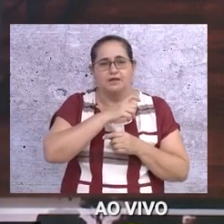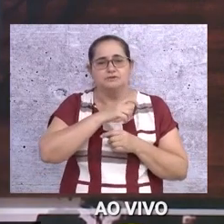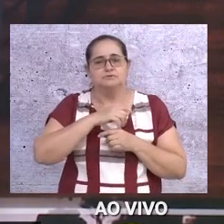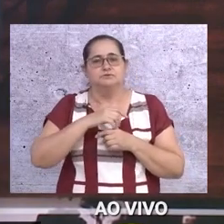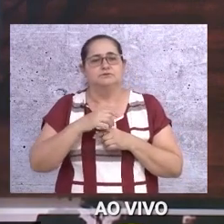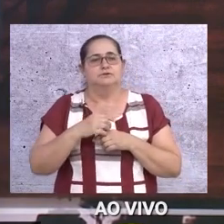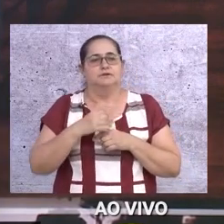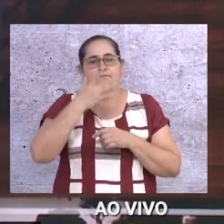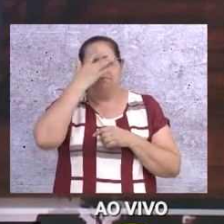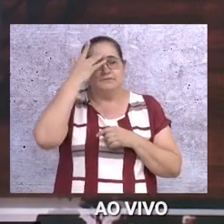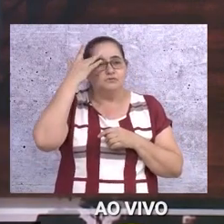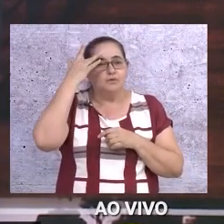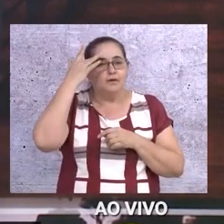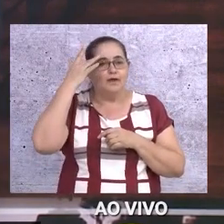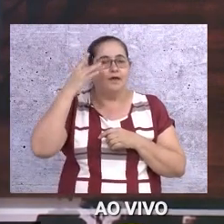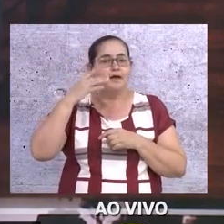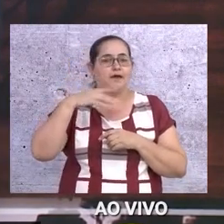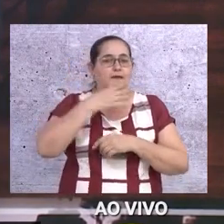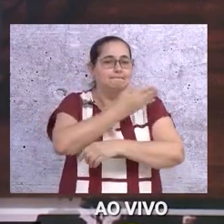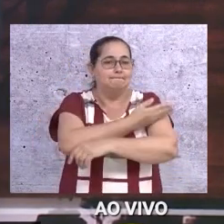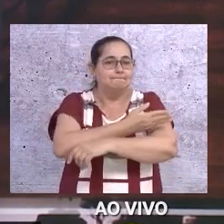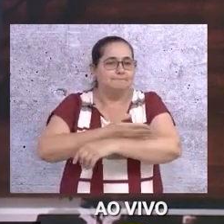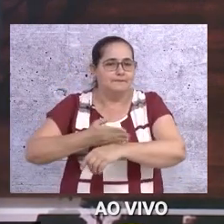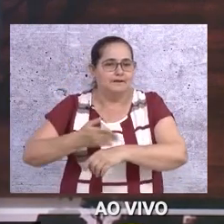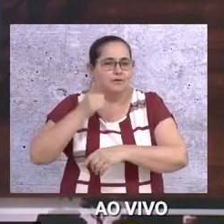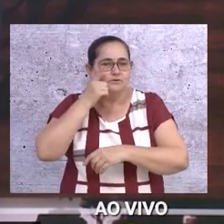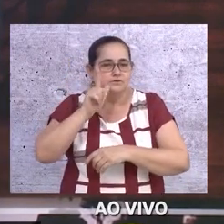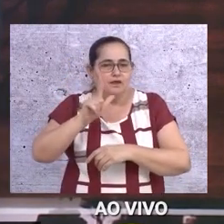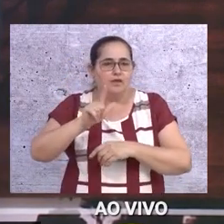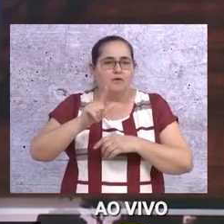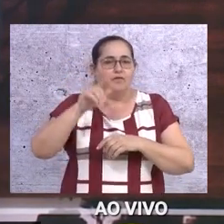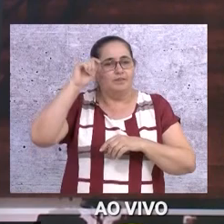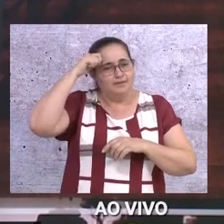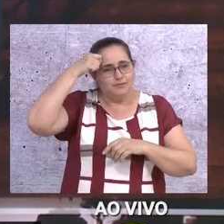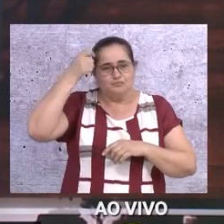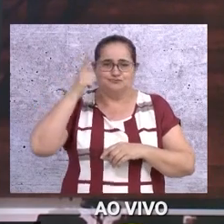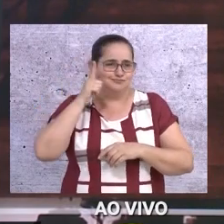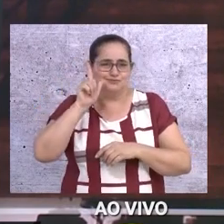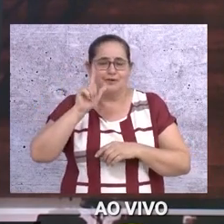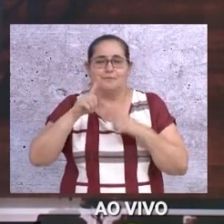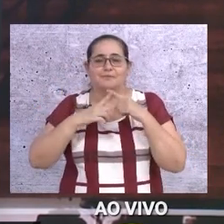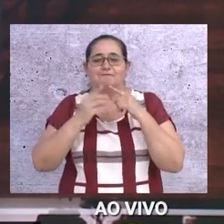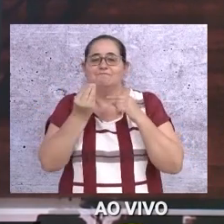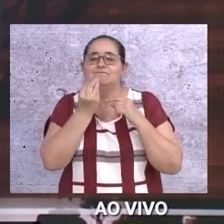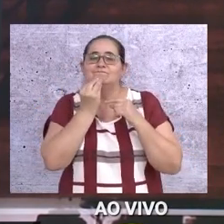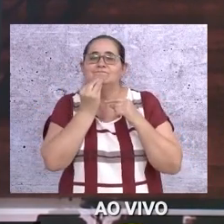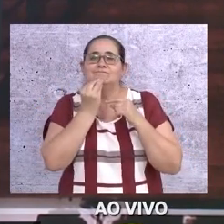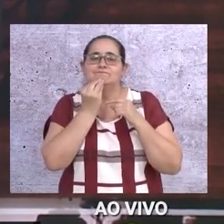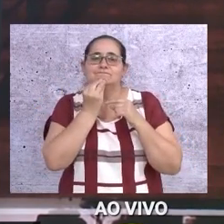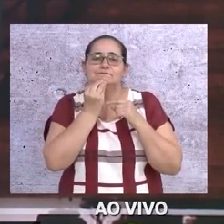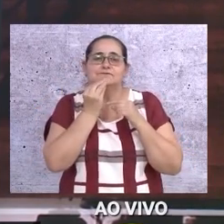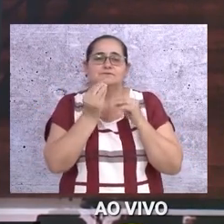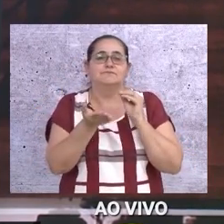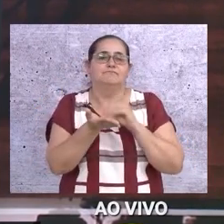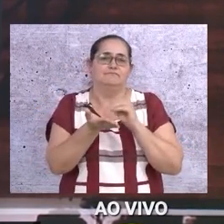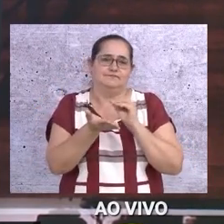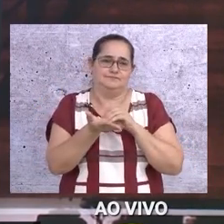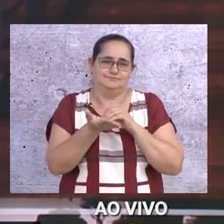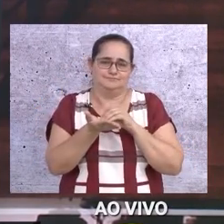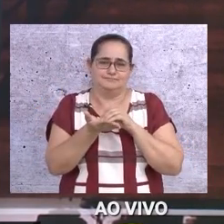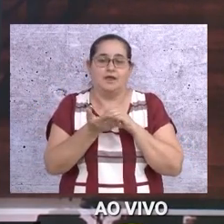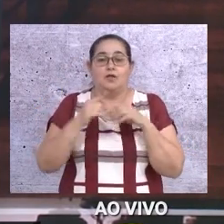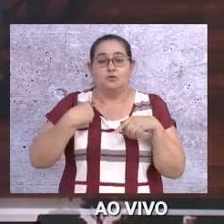caminhos que os brancos tiveram oportunidade de percorrer. Então, a falta de oportunidades é evidente e a gente